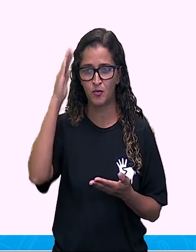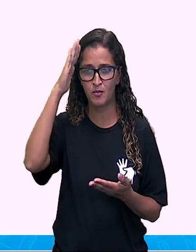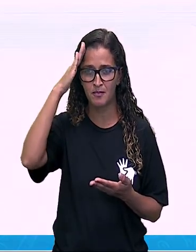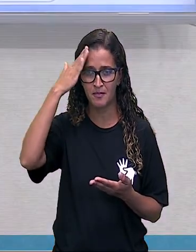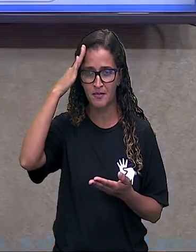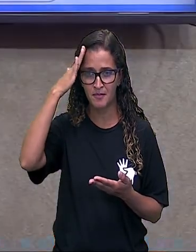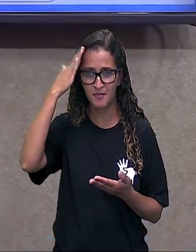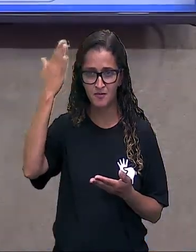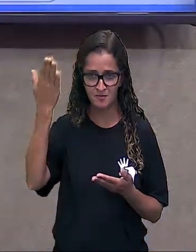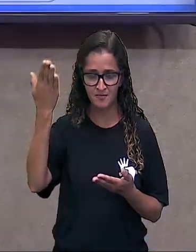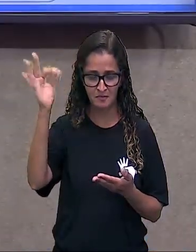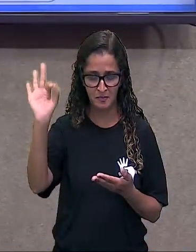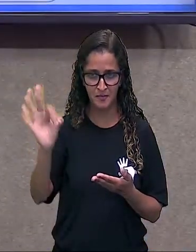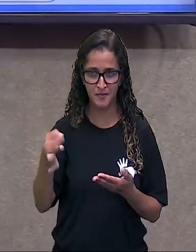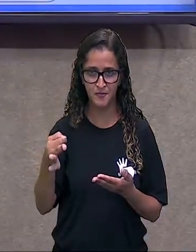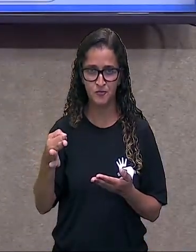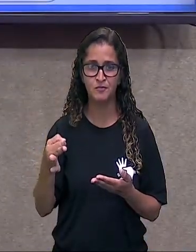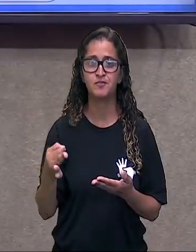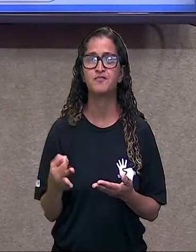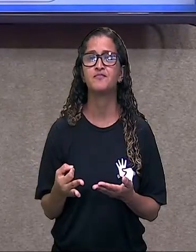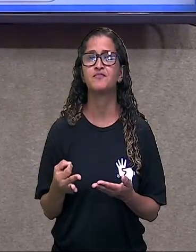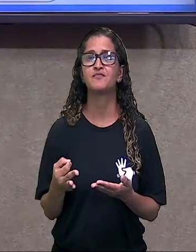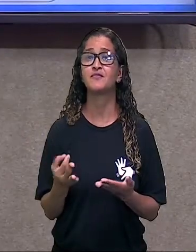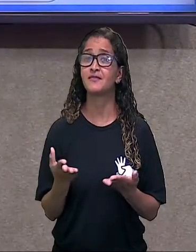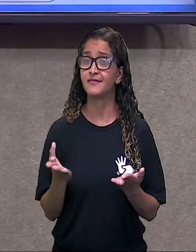Tá certo? Tá